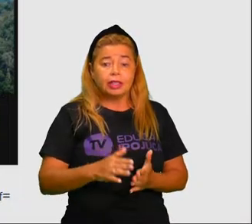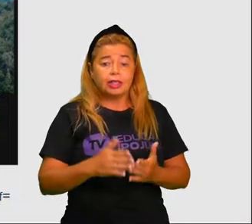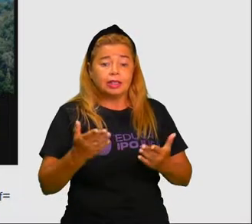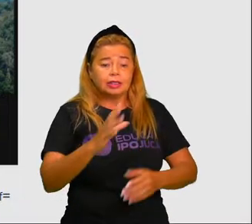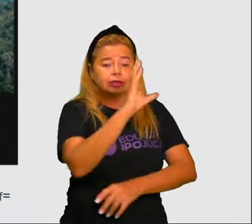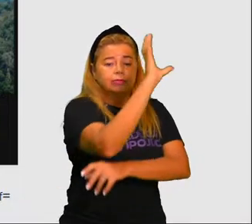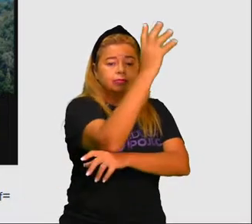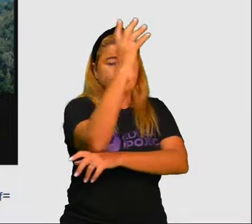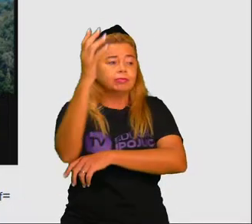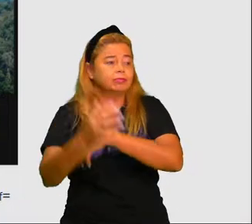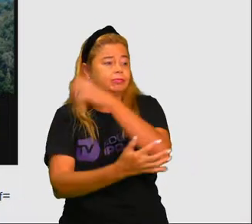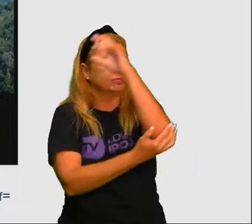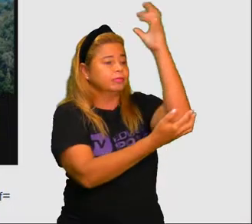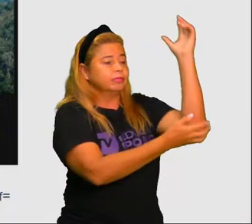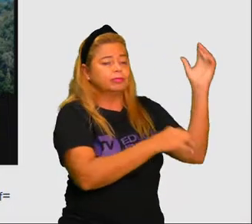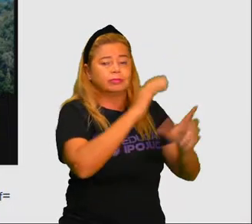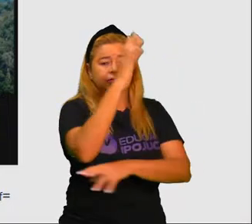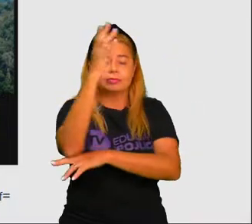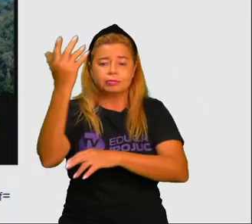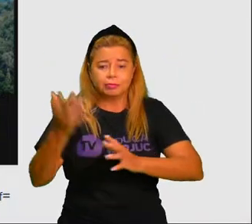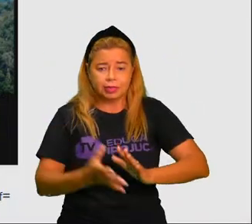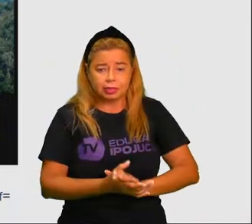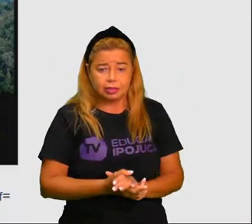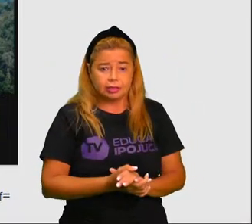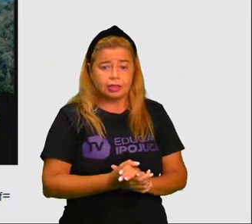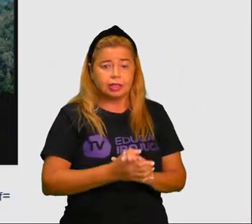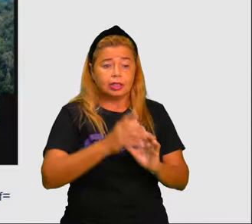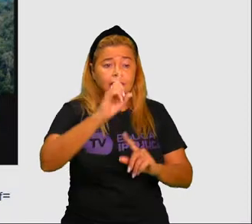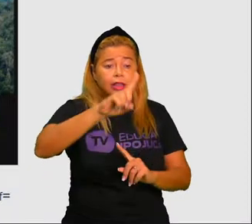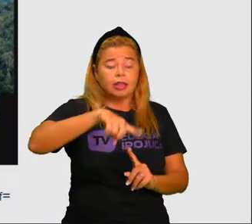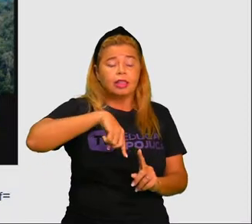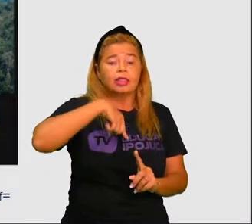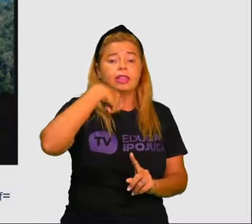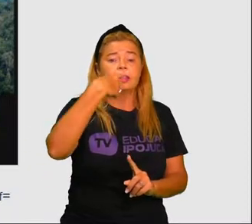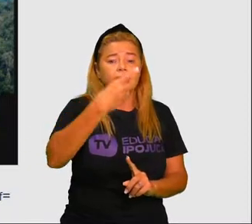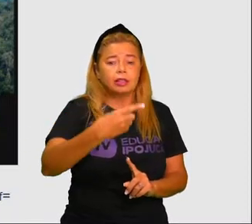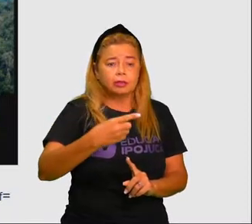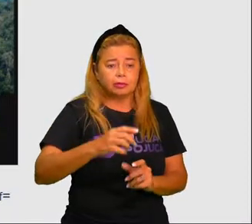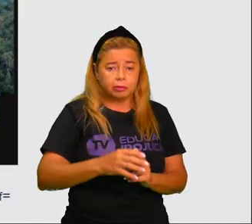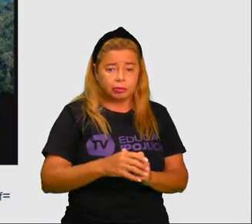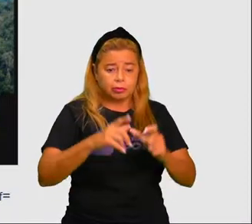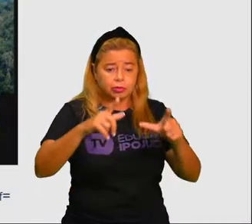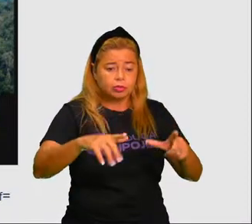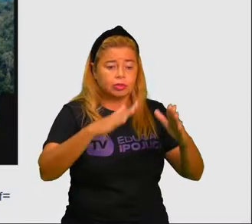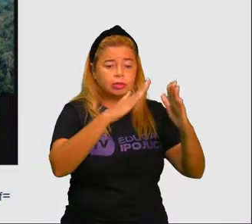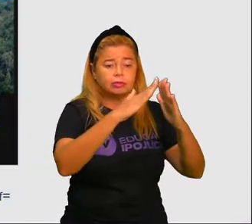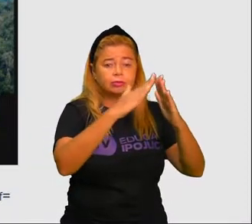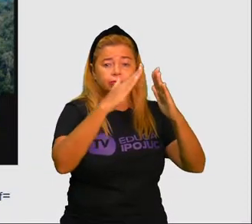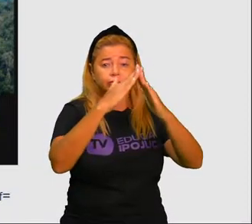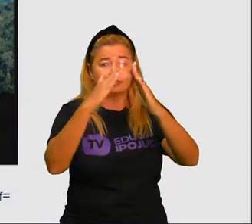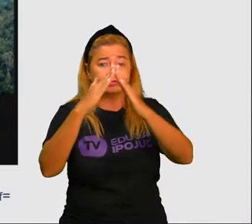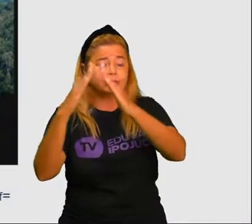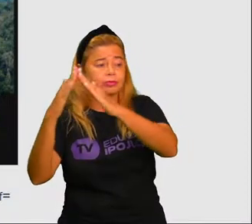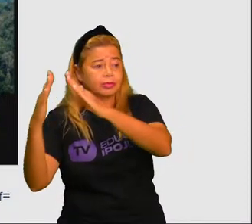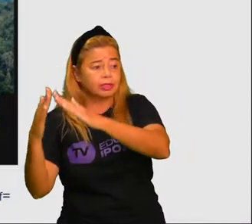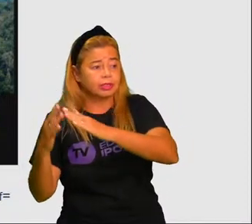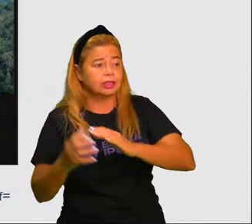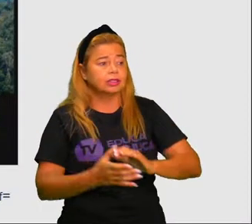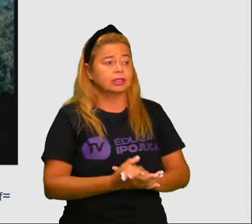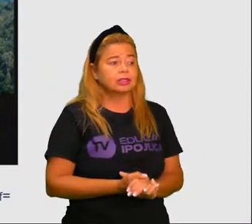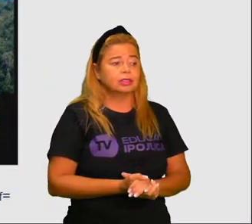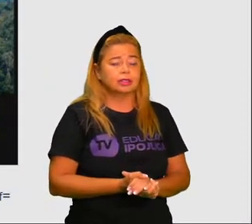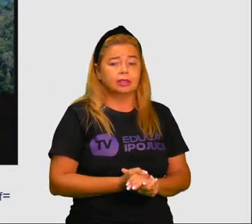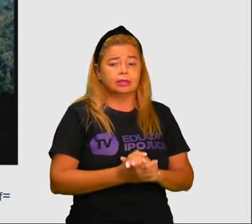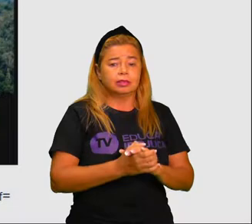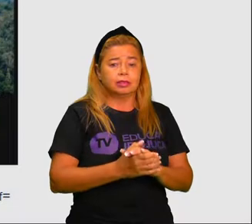mata e ao seu fundo já uma imagem de uma região bastante habitada com edificações. E aí